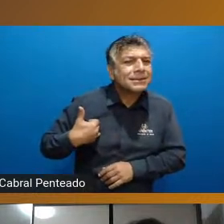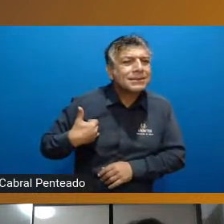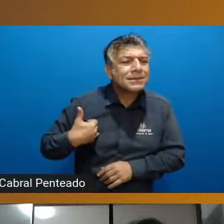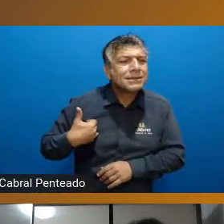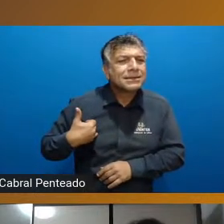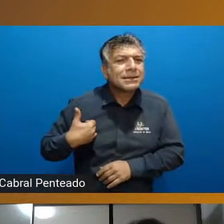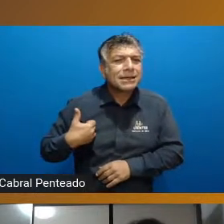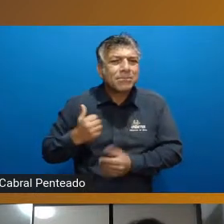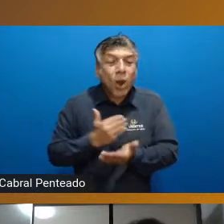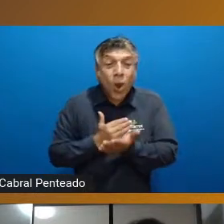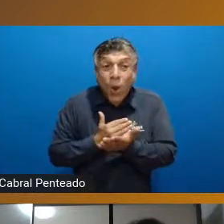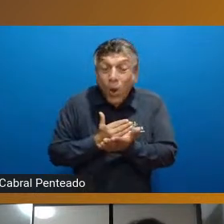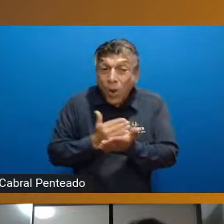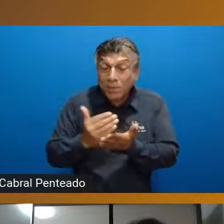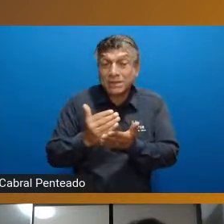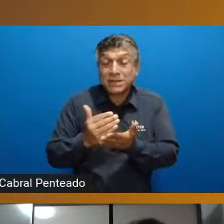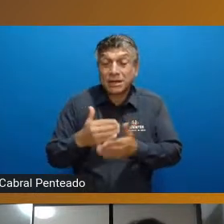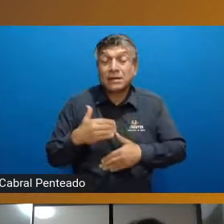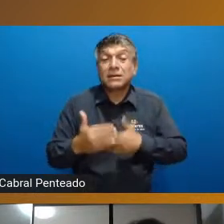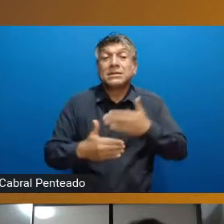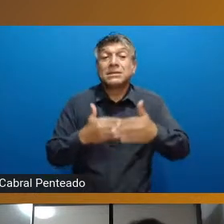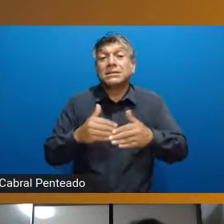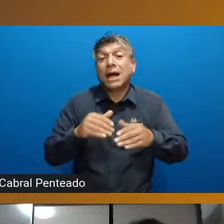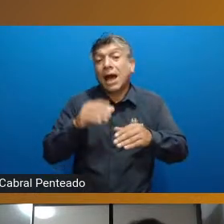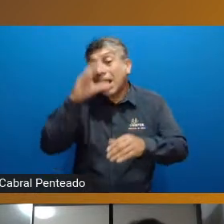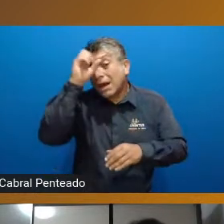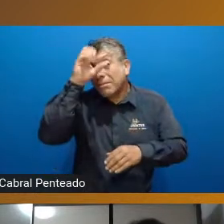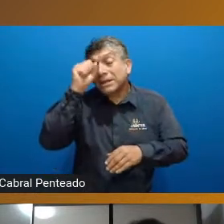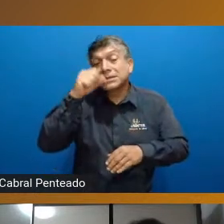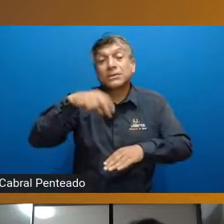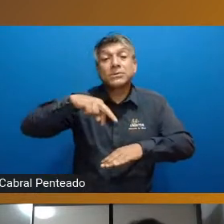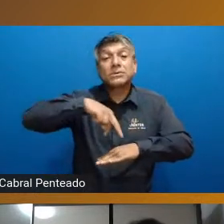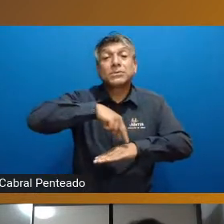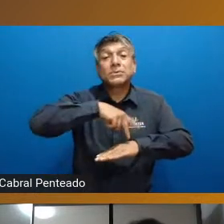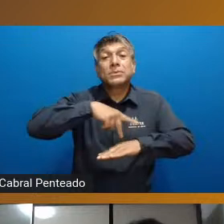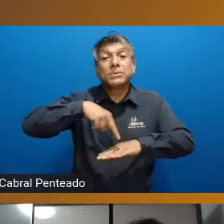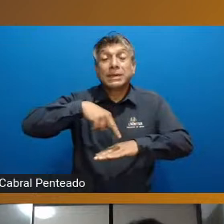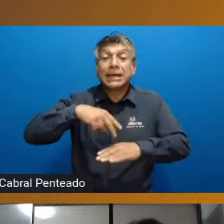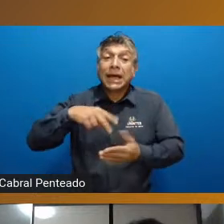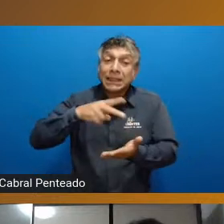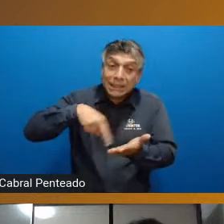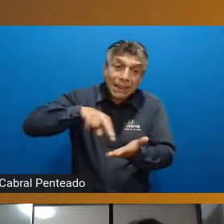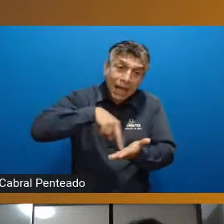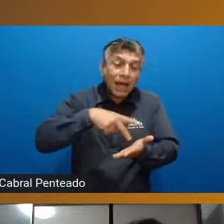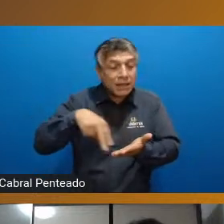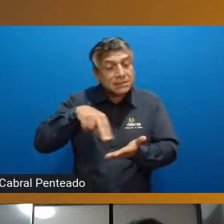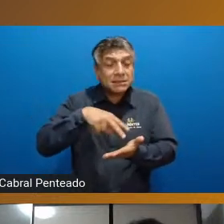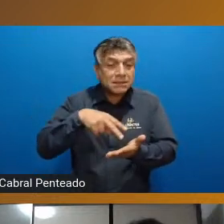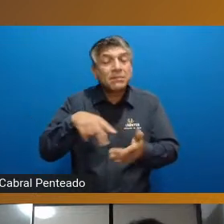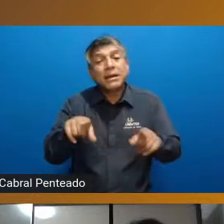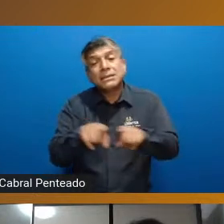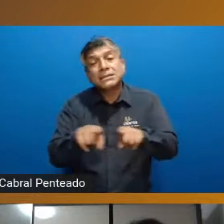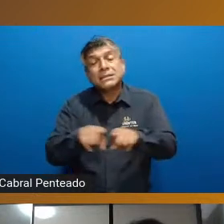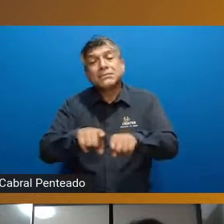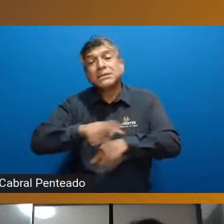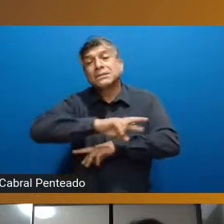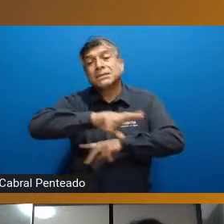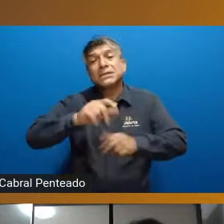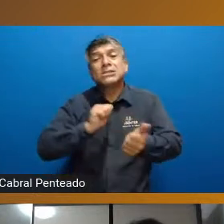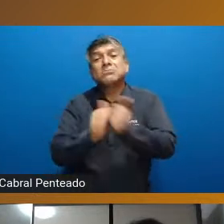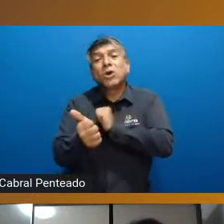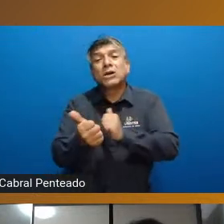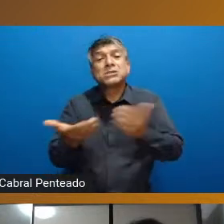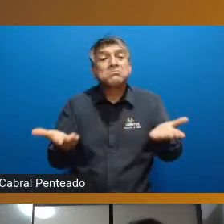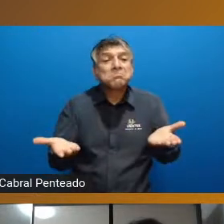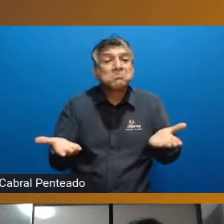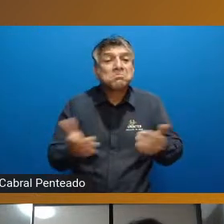iniciar o processo de aprendizagem não somente da dança mas também das modalidades esportivas